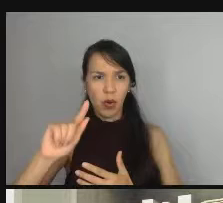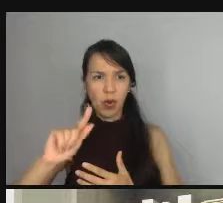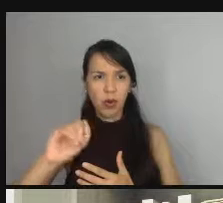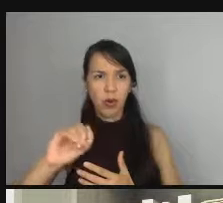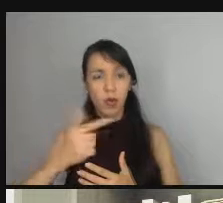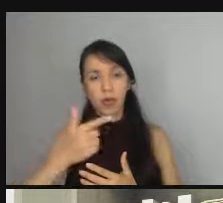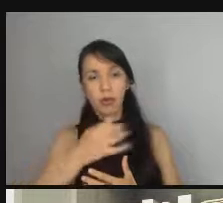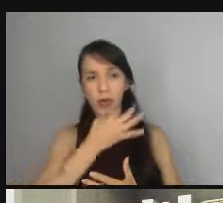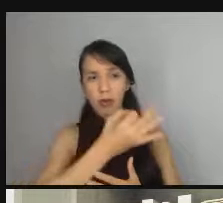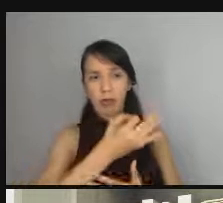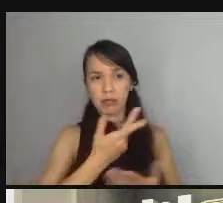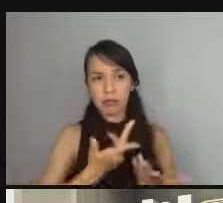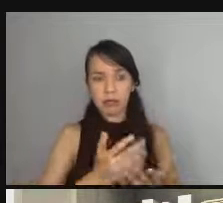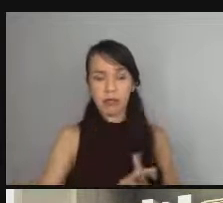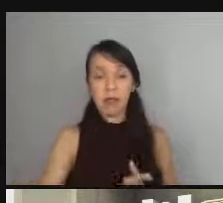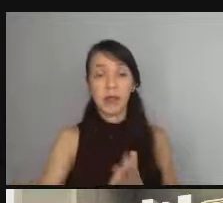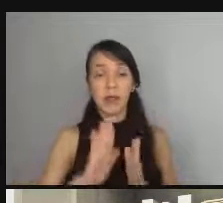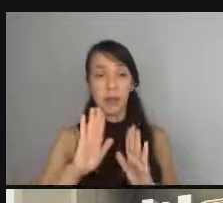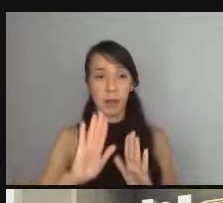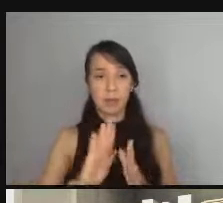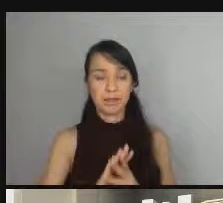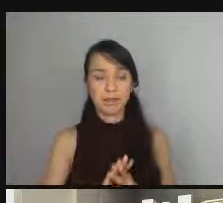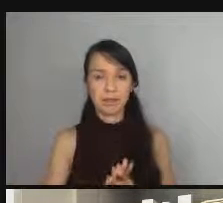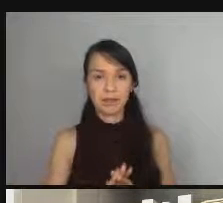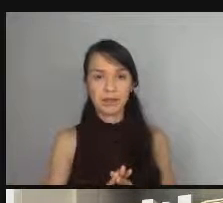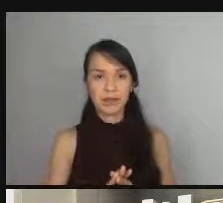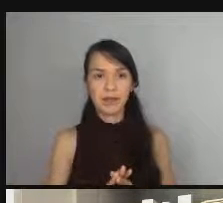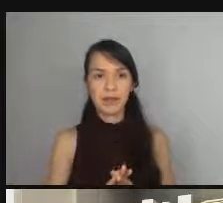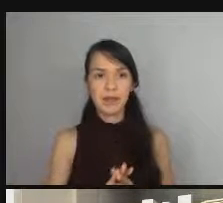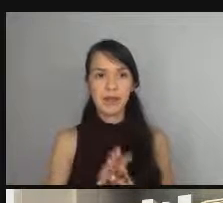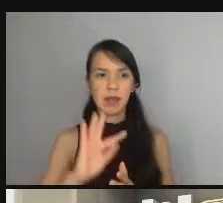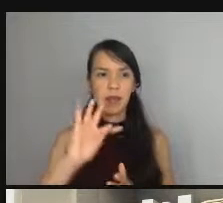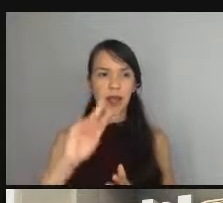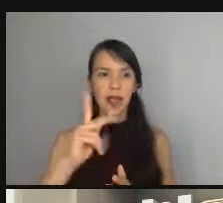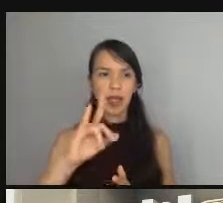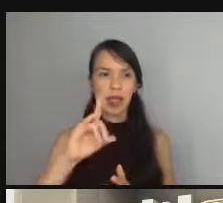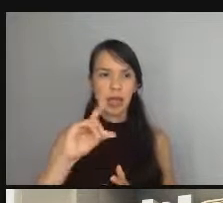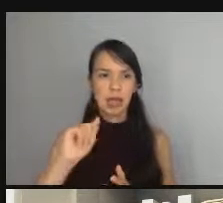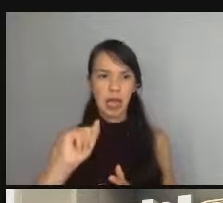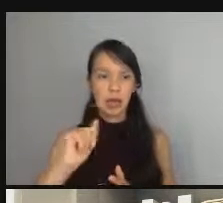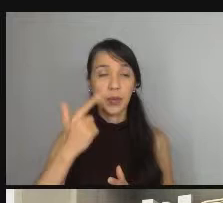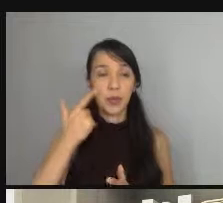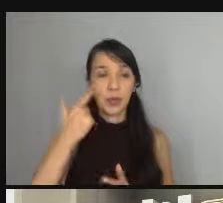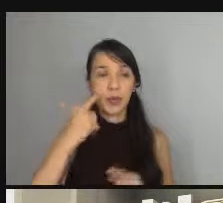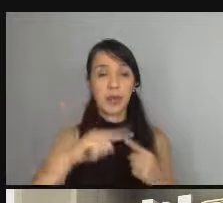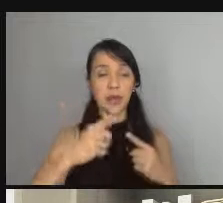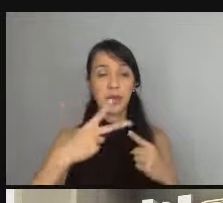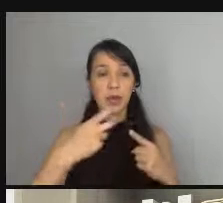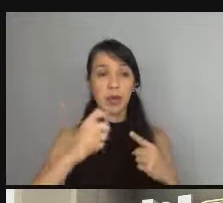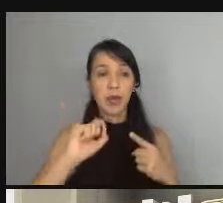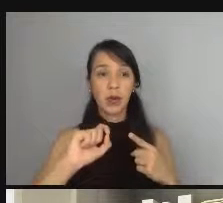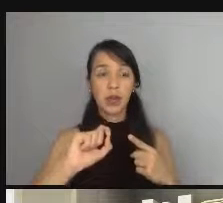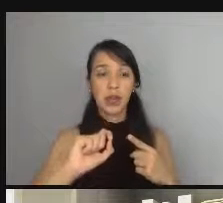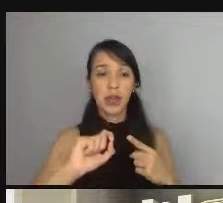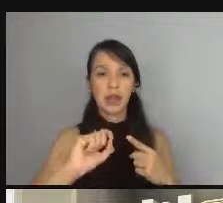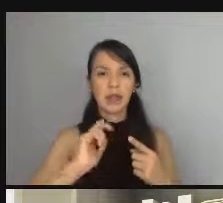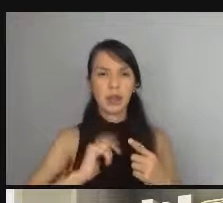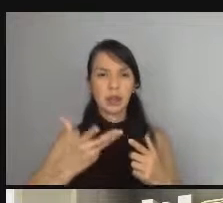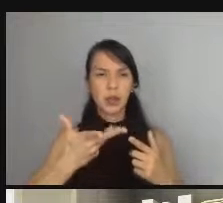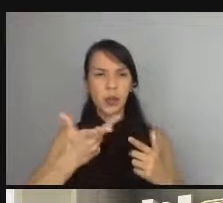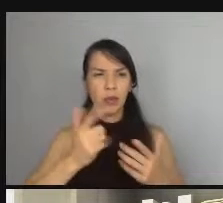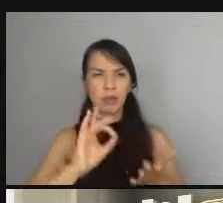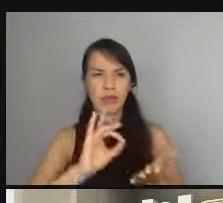tem outra sugestão olha Thiago não primeiro a gente tem que identificar o que seria esse tão eficiente